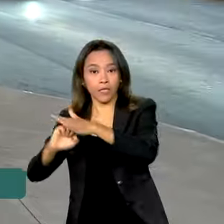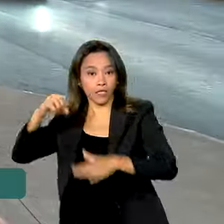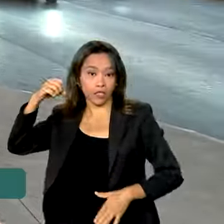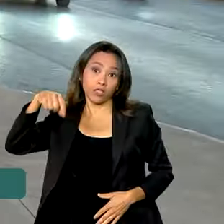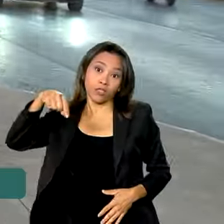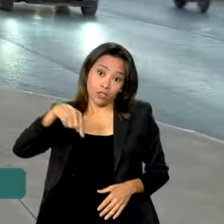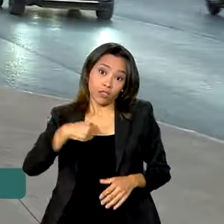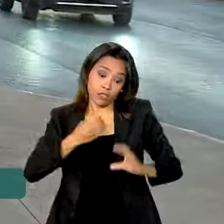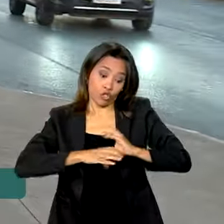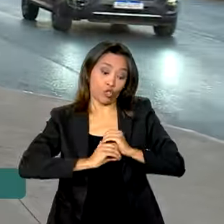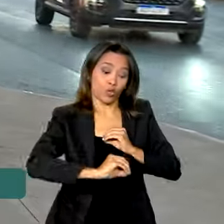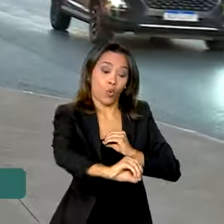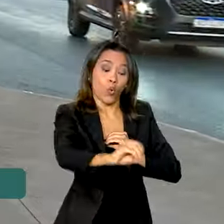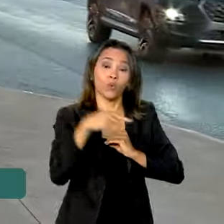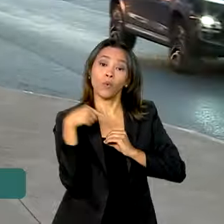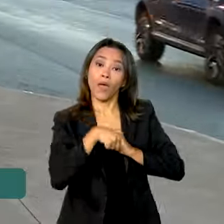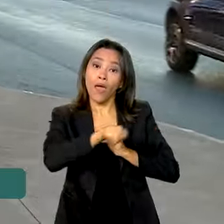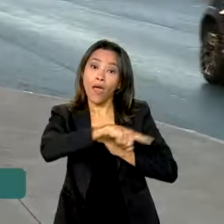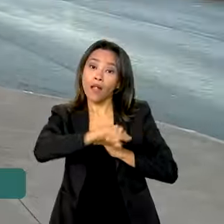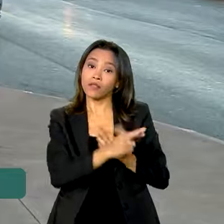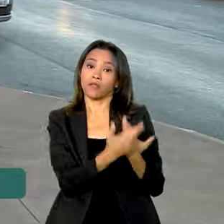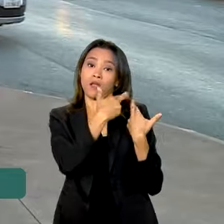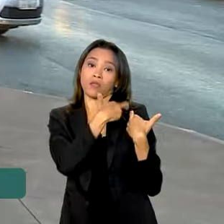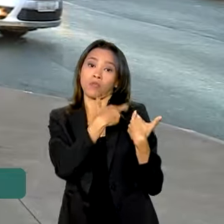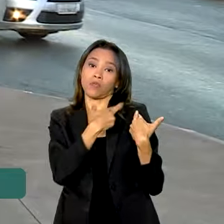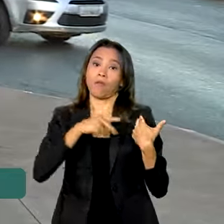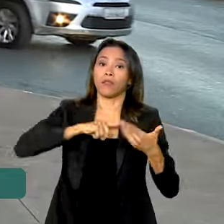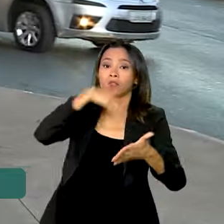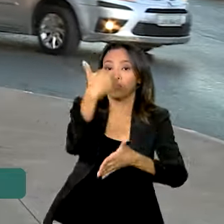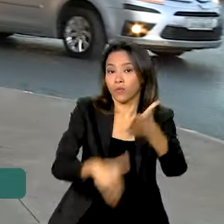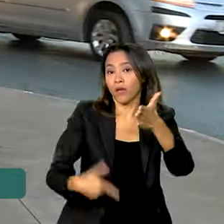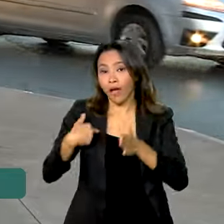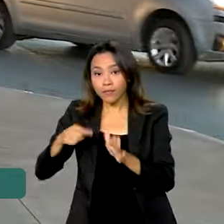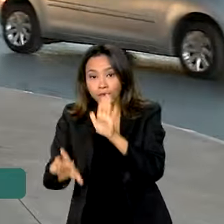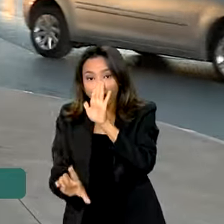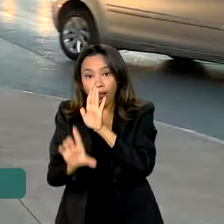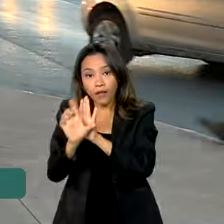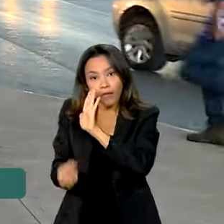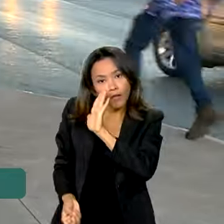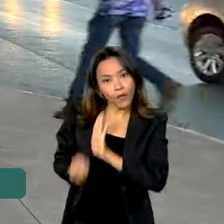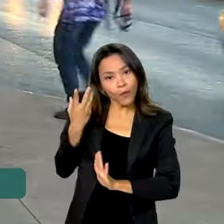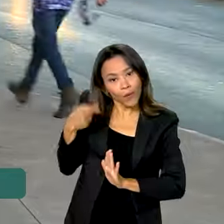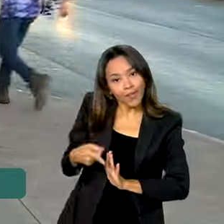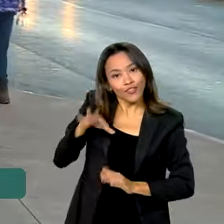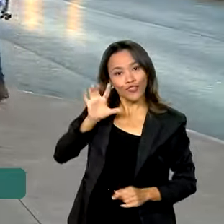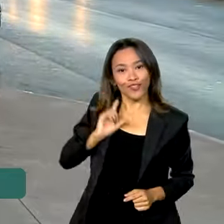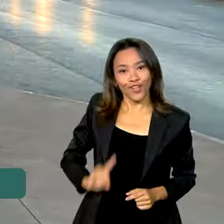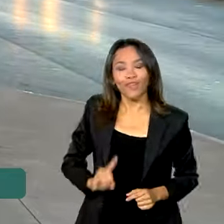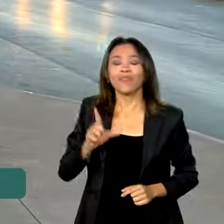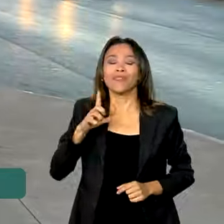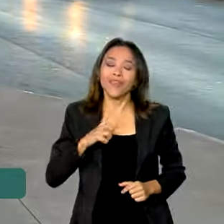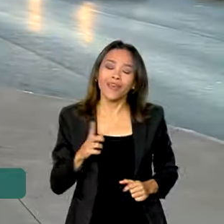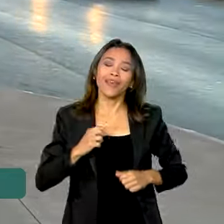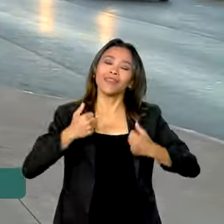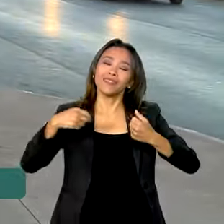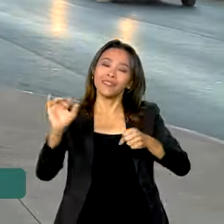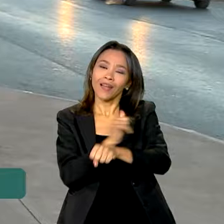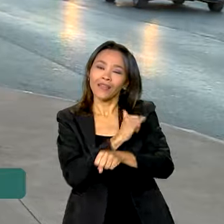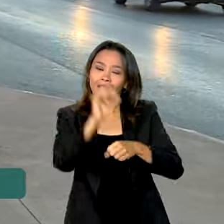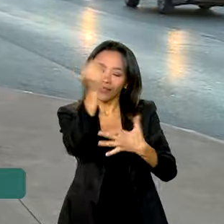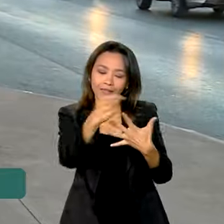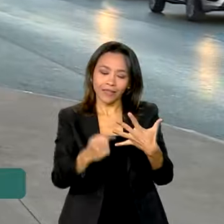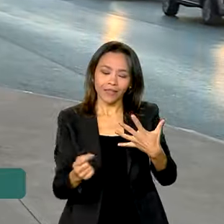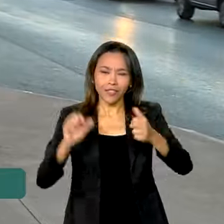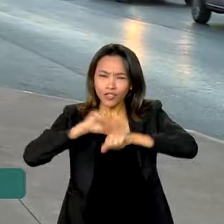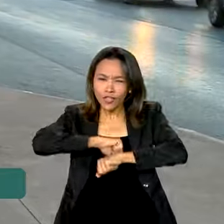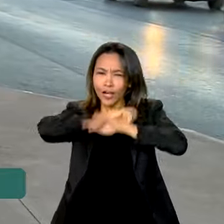por estabelecer a tarifa social. A lei que criou o benefício também prevê mecanismos de transparência e controle social,